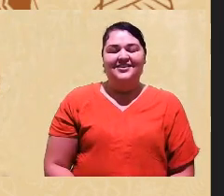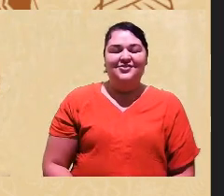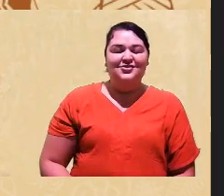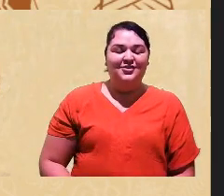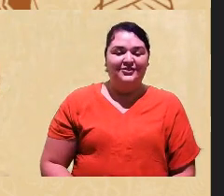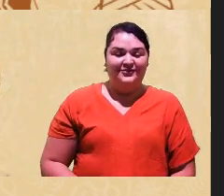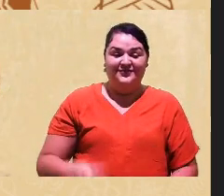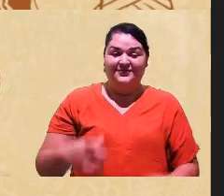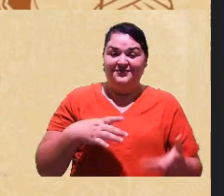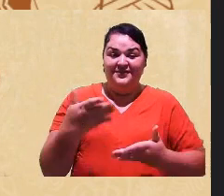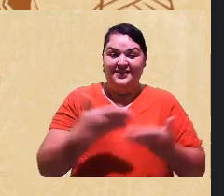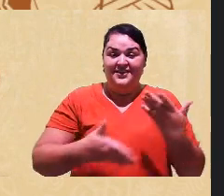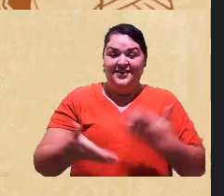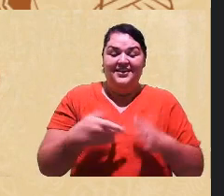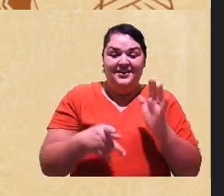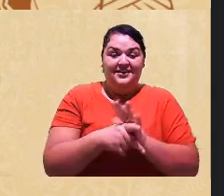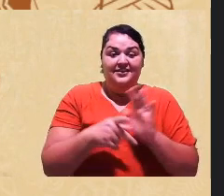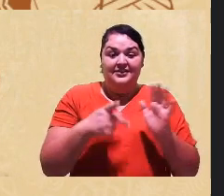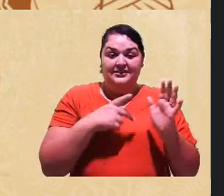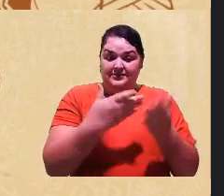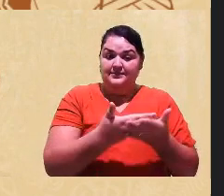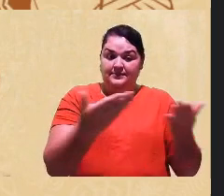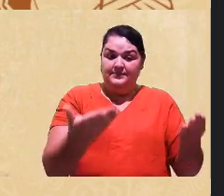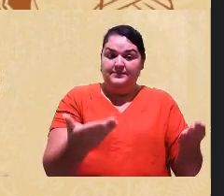Tatina por favor